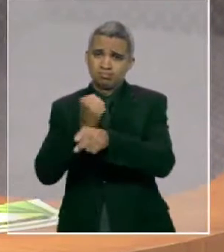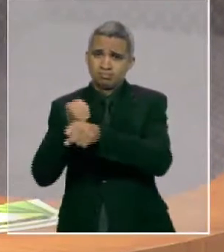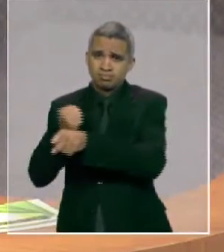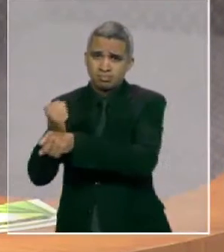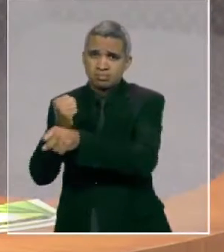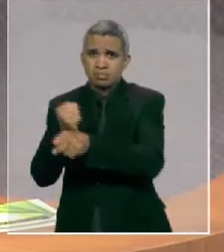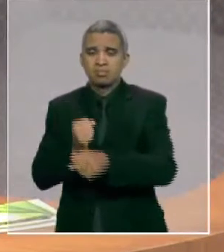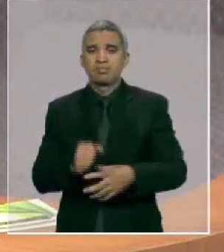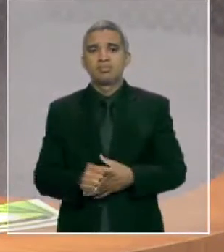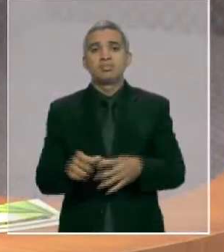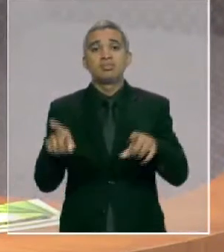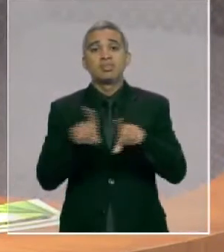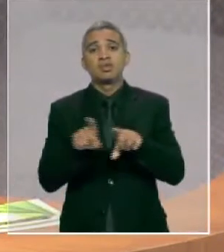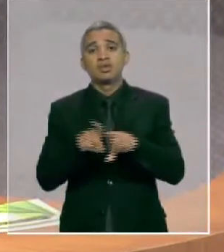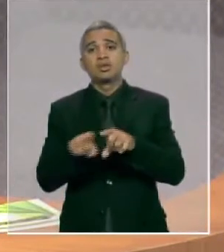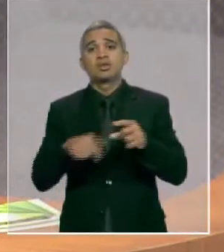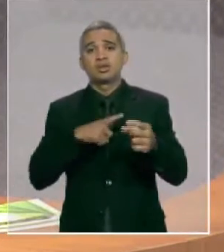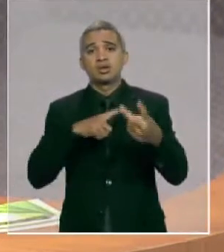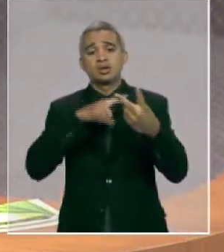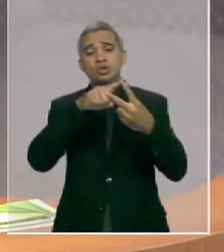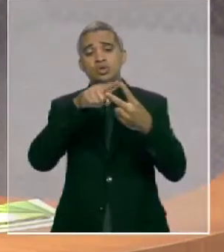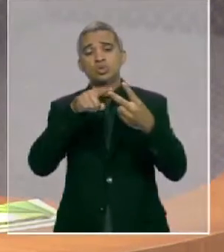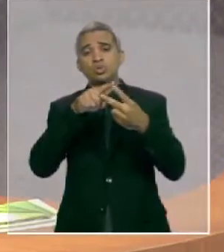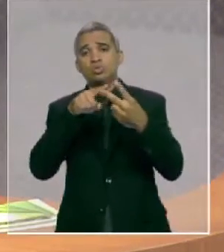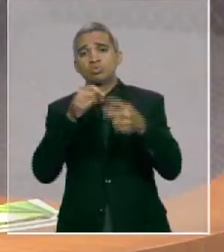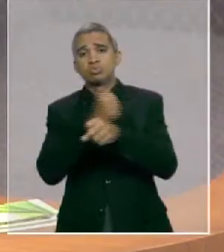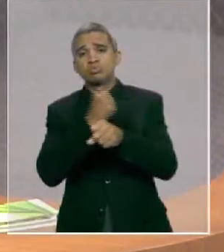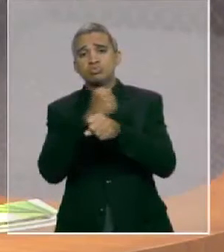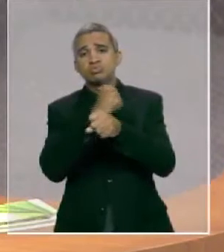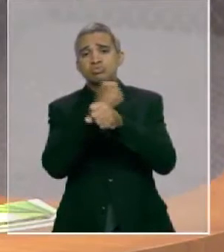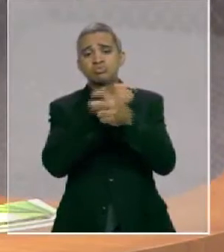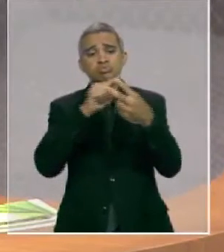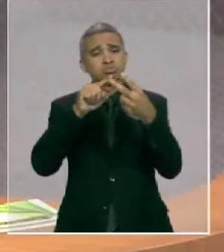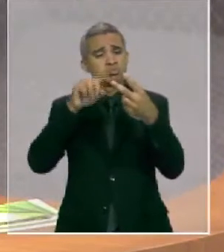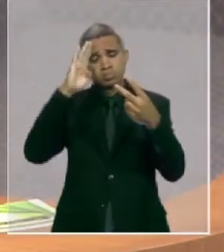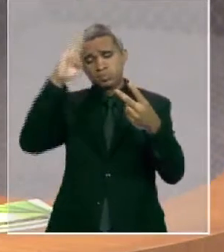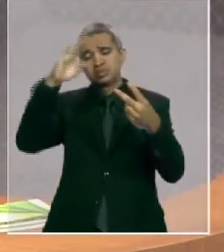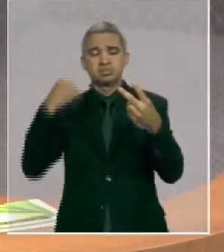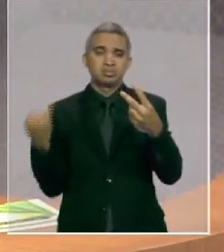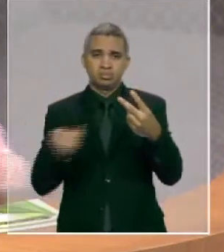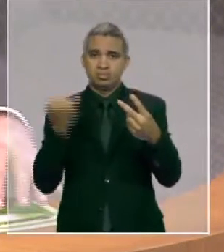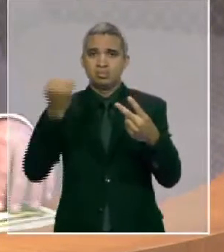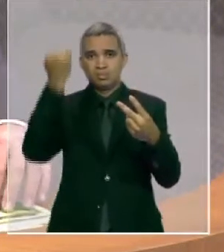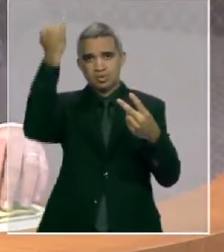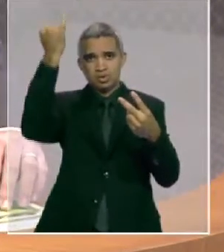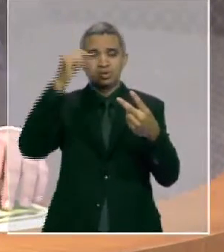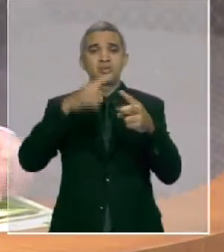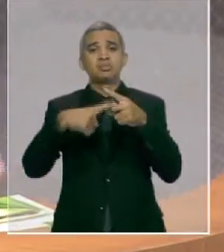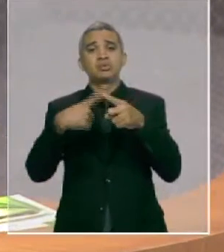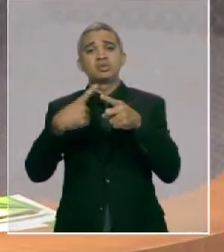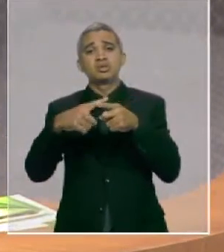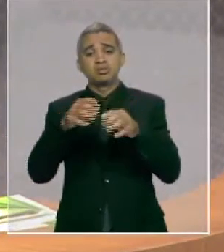duas obras se tornam de necessidade imperiosa para amenizar o tormento infligido pela perversidade da seca.